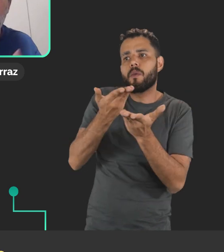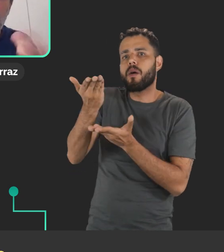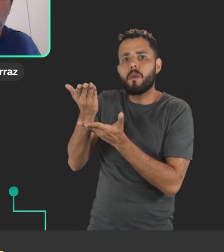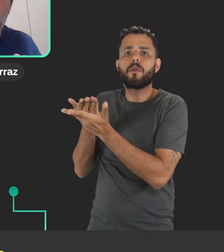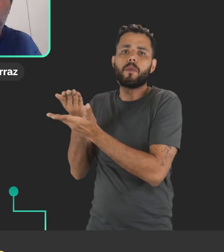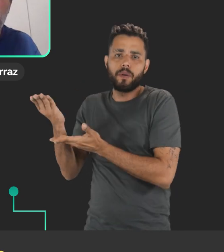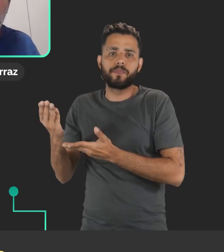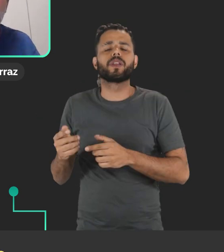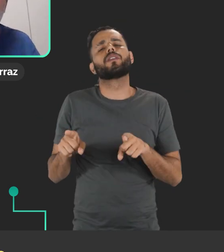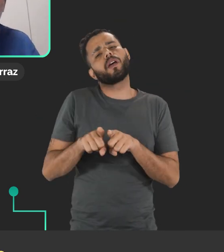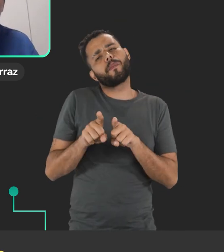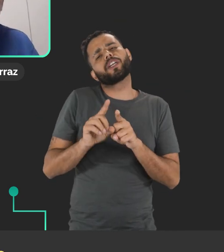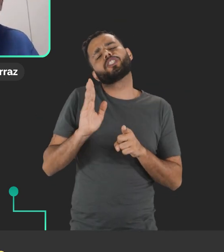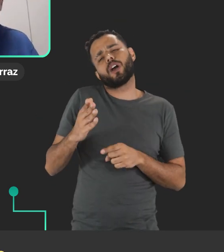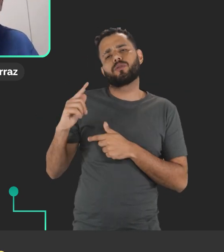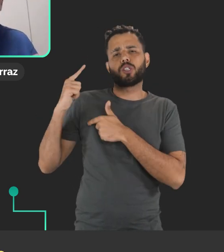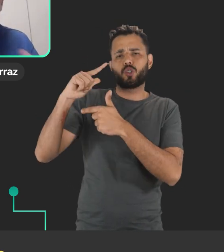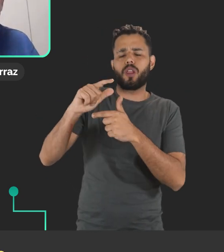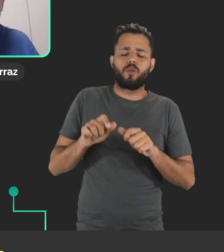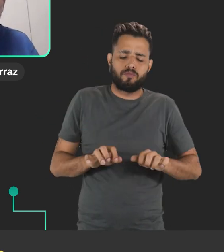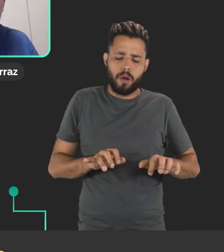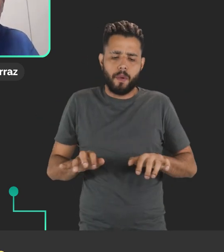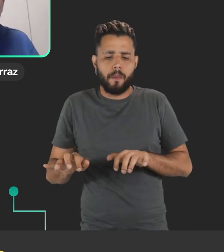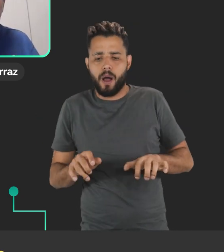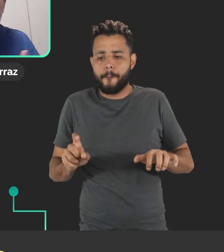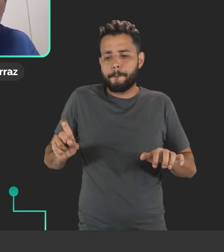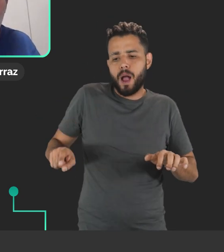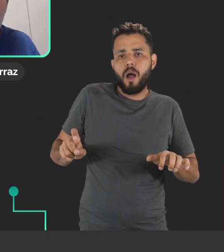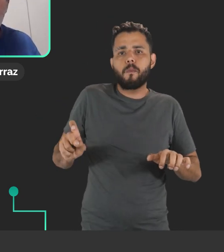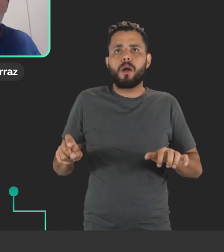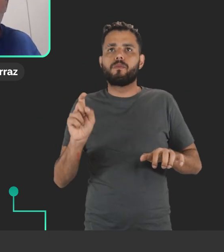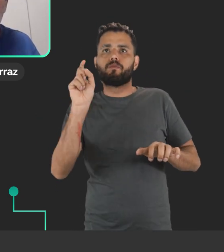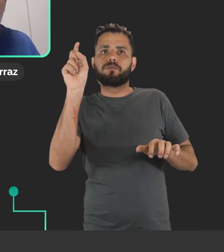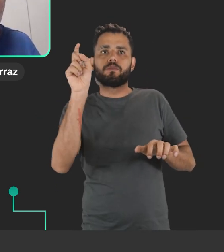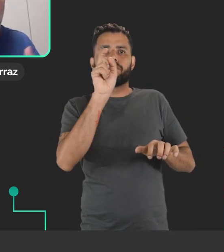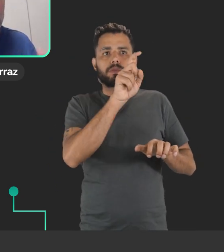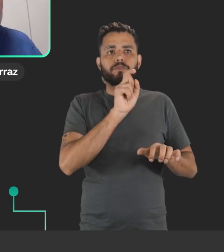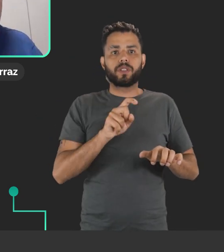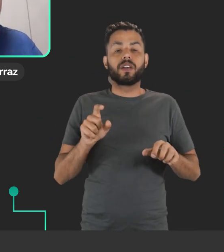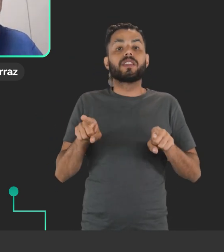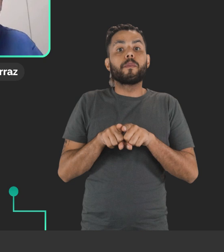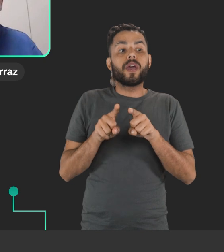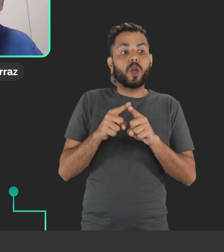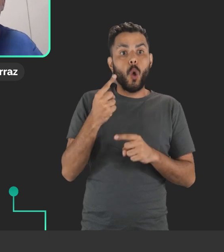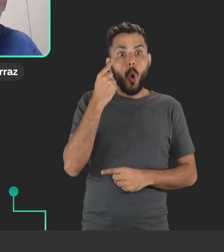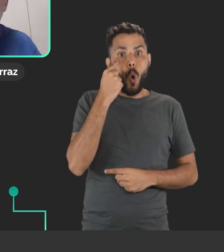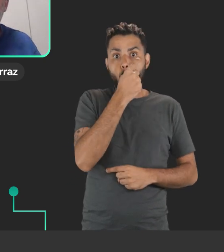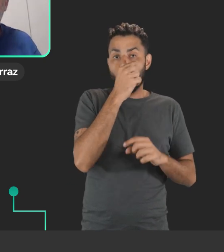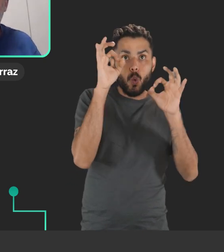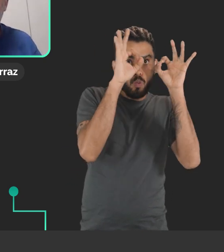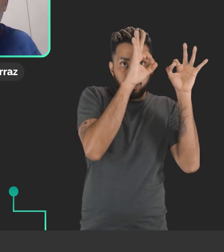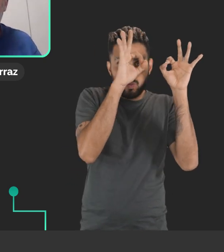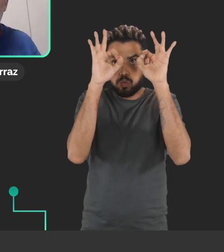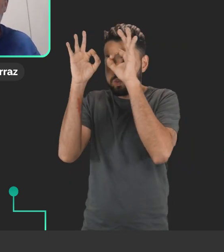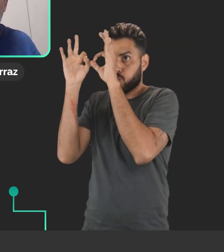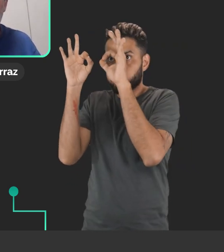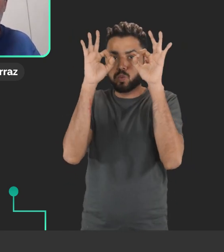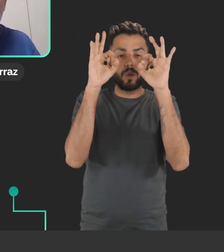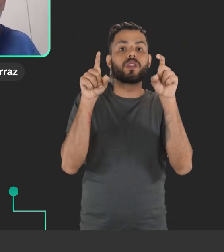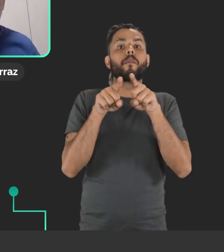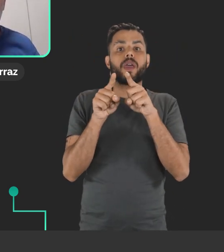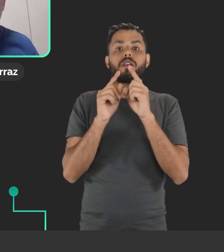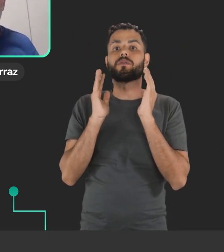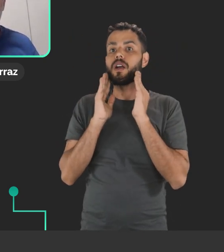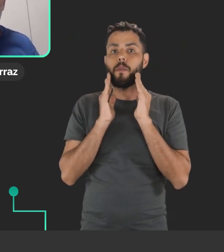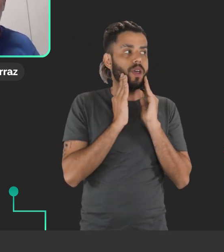Além dos tradicionais que a gente conhece, né? O teclado, botões e também o rastreamento ocular, né? Não só o